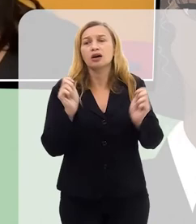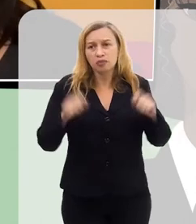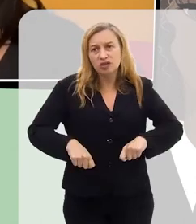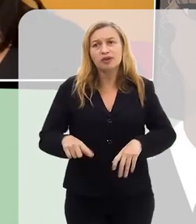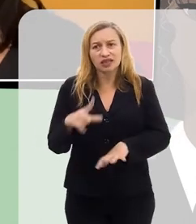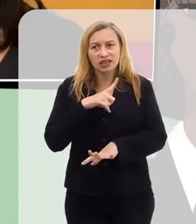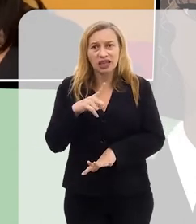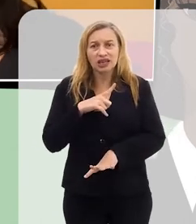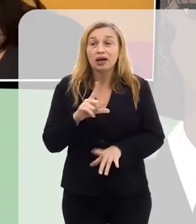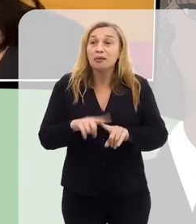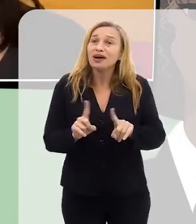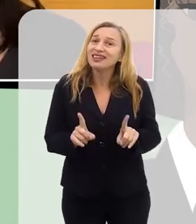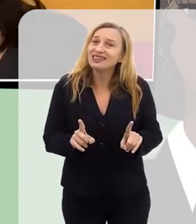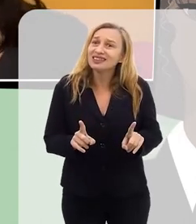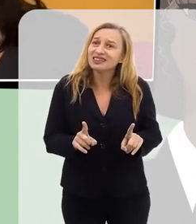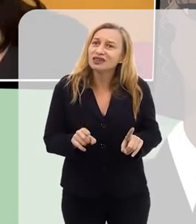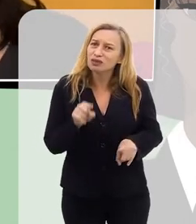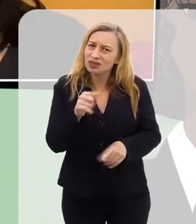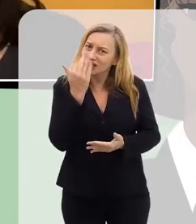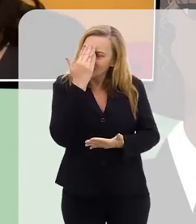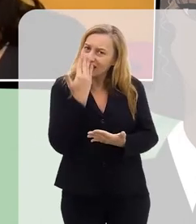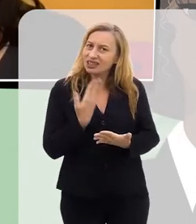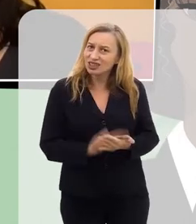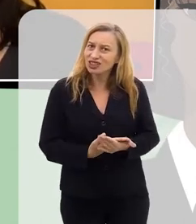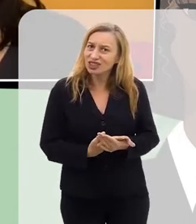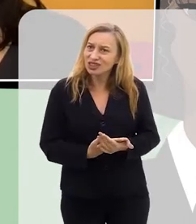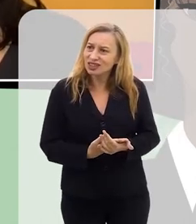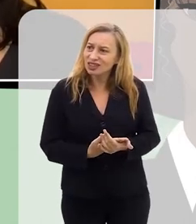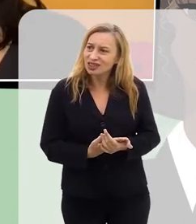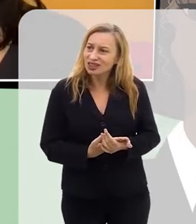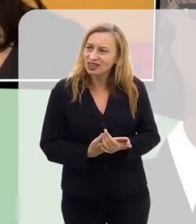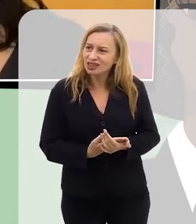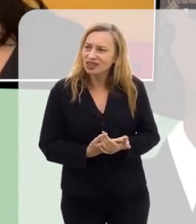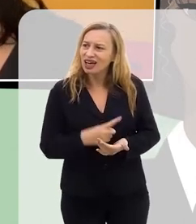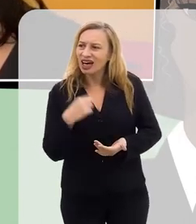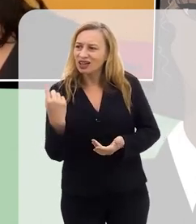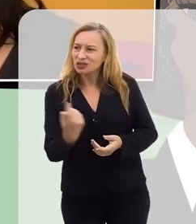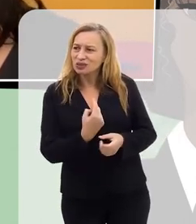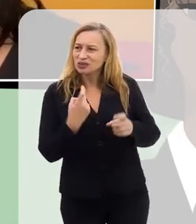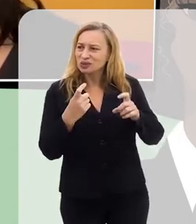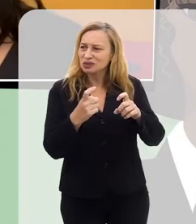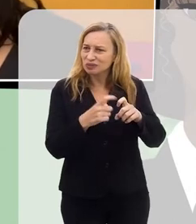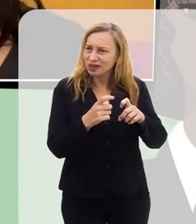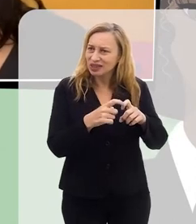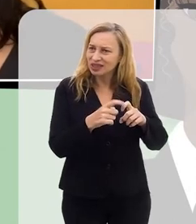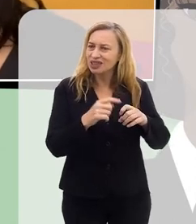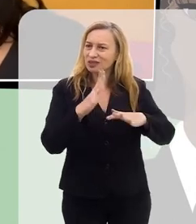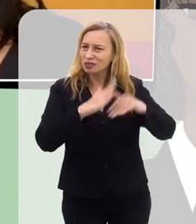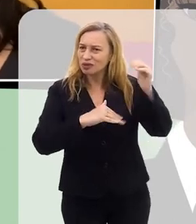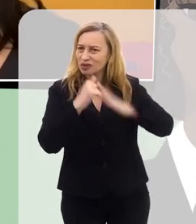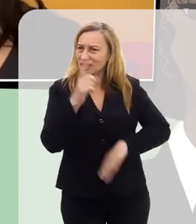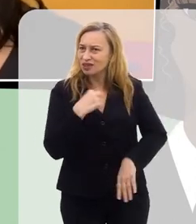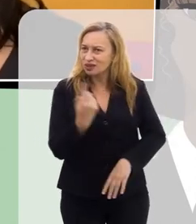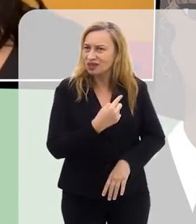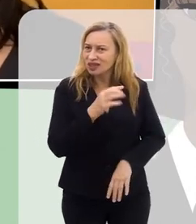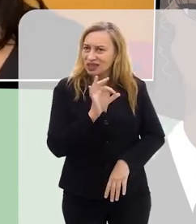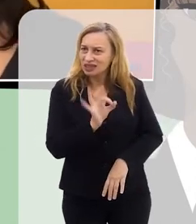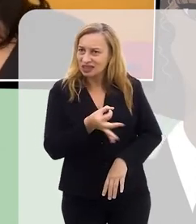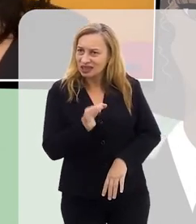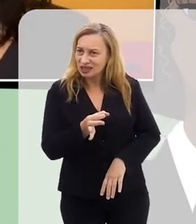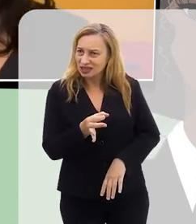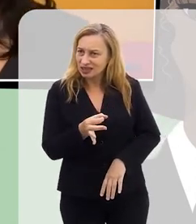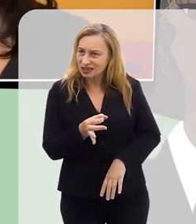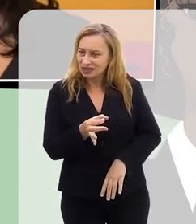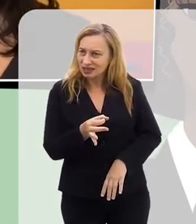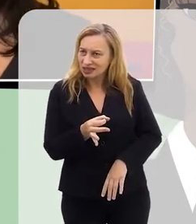possibilidades existem, mas você acredita que a nossa medicina e os nossos profissionais atualmente,